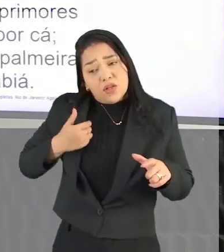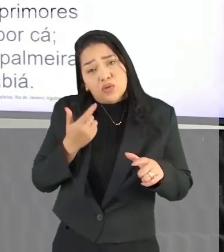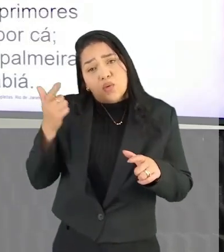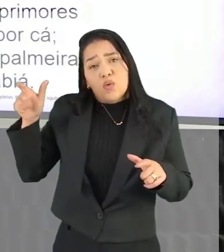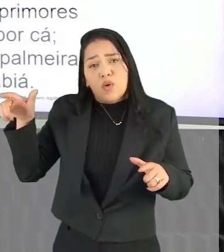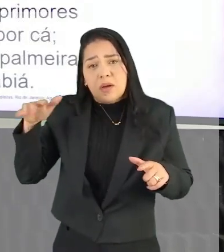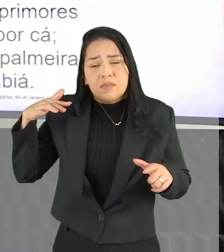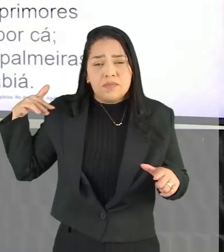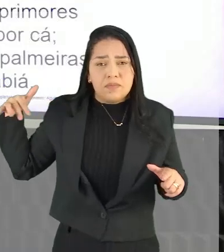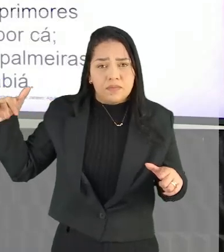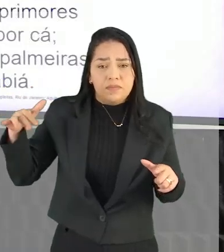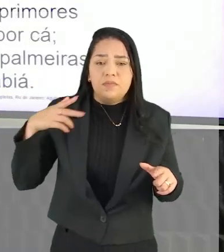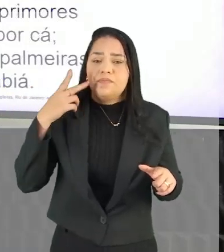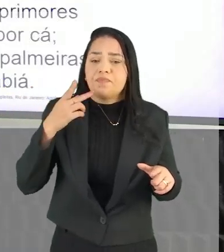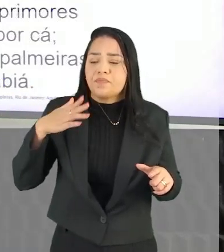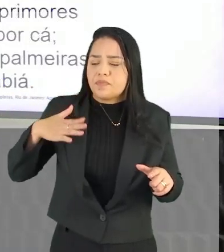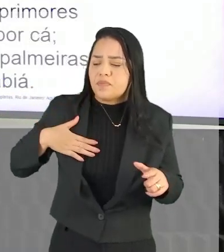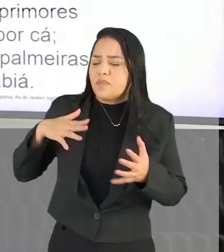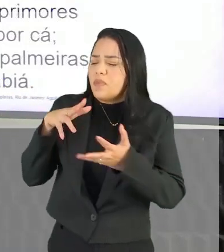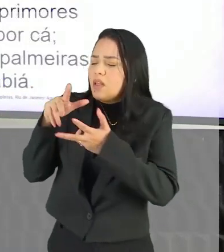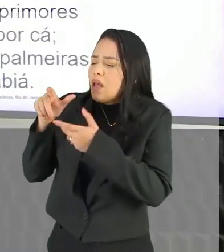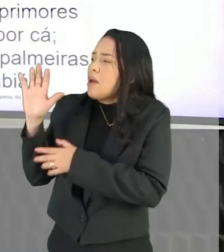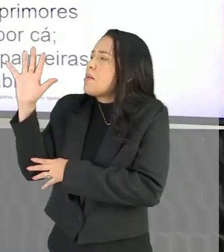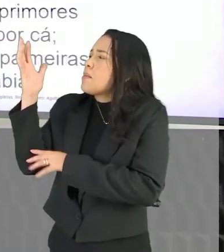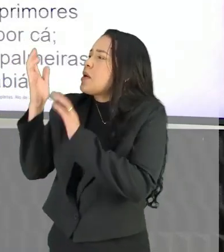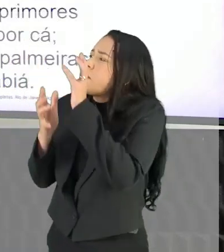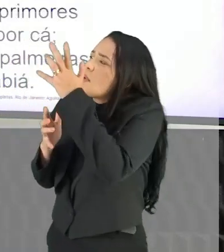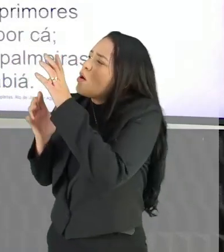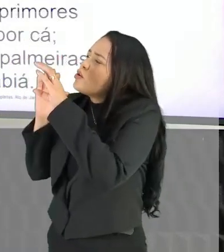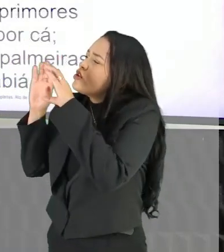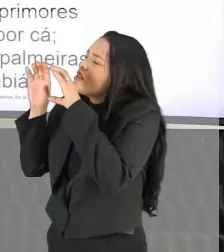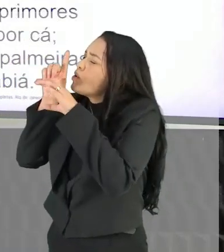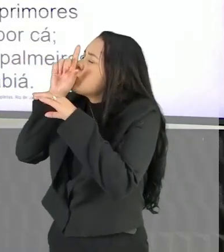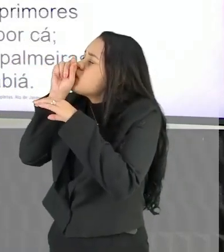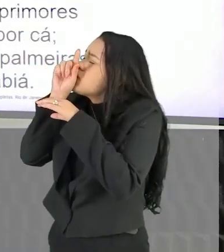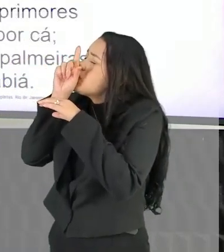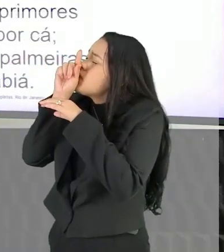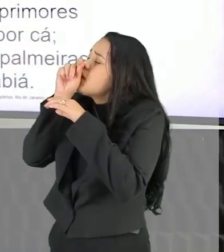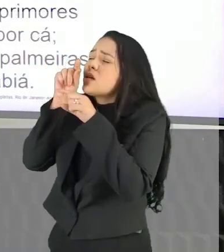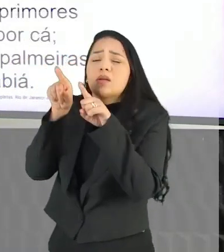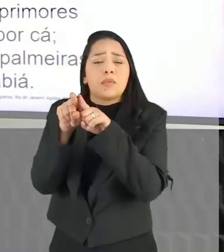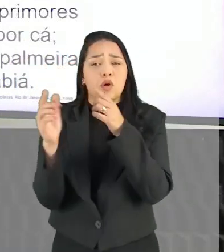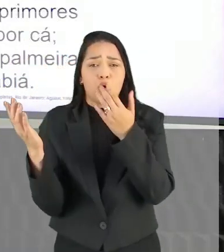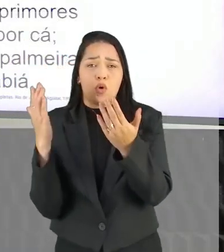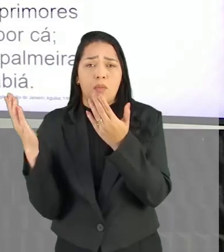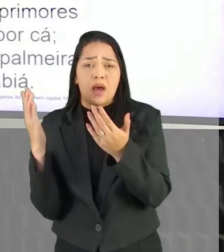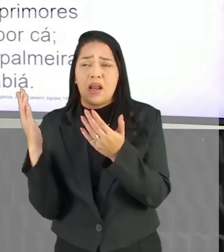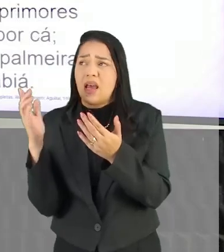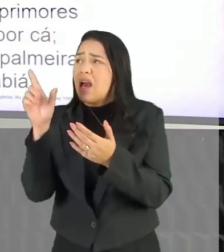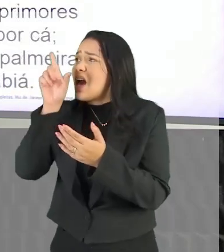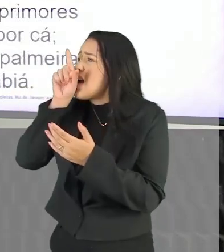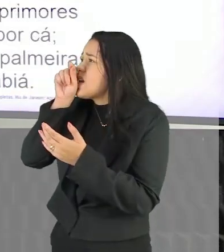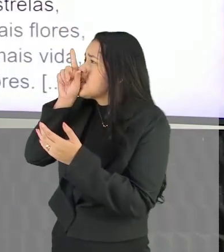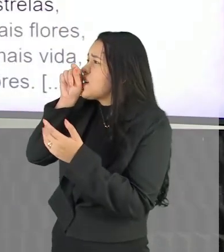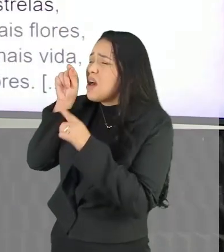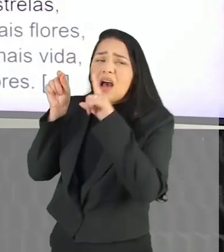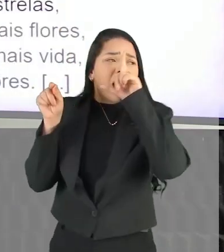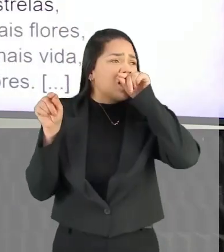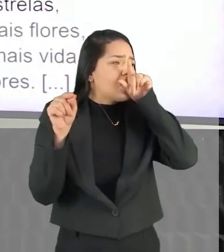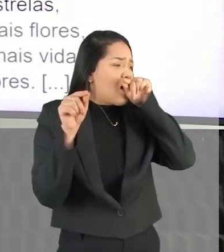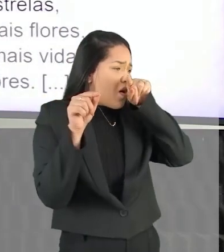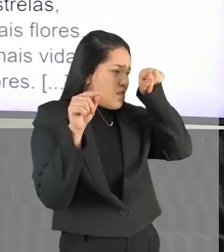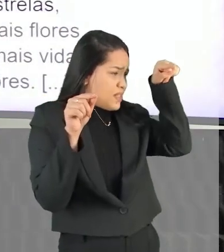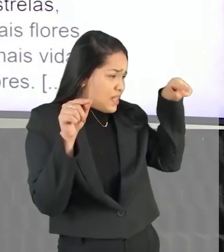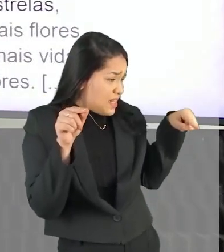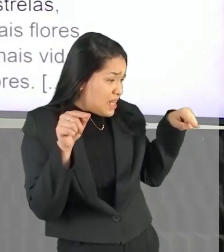seu ambiente, né, Que ele chama aqui Minha terra tem palmeiras, Onde canto o sabiá, e compara, né, As árvores que aqui gorjeiam, né, deixa eu voltar aqui,